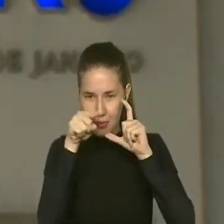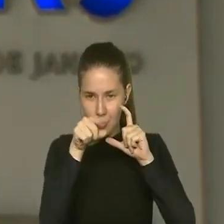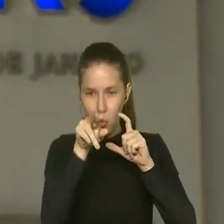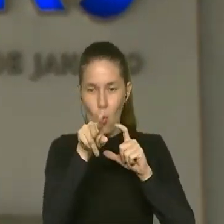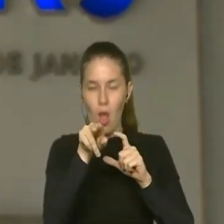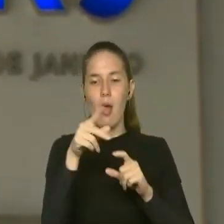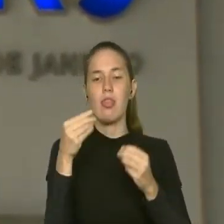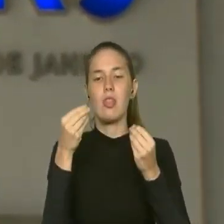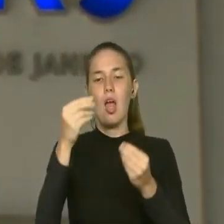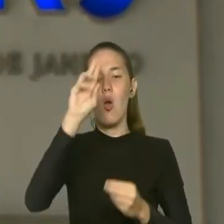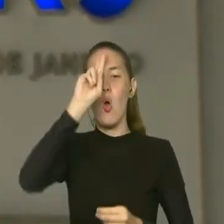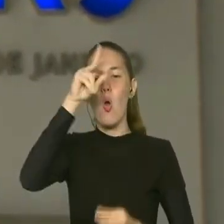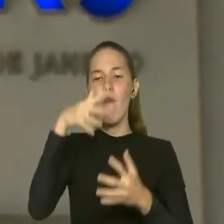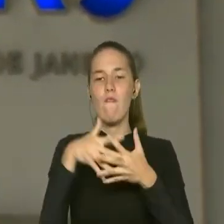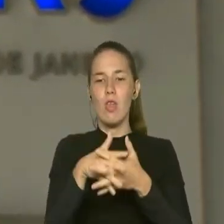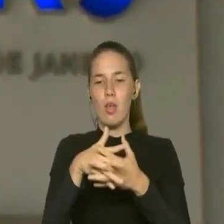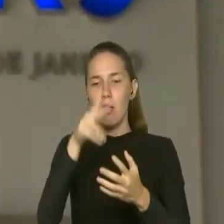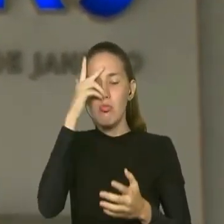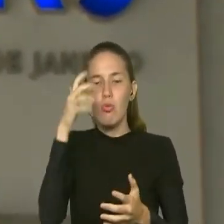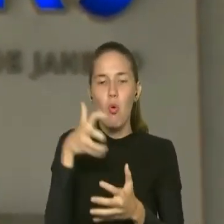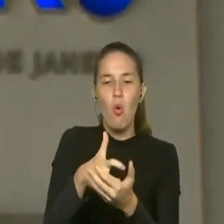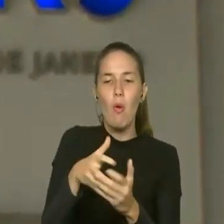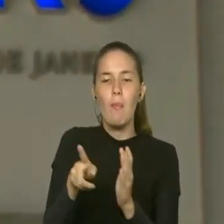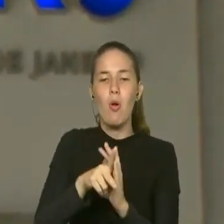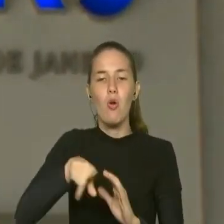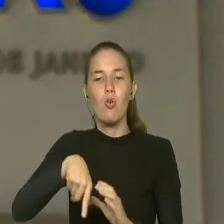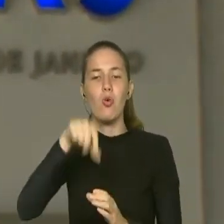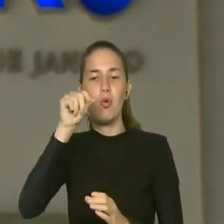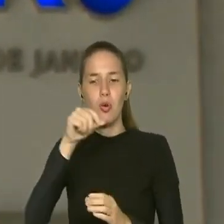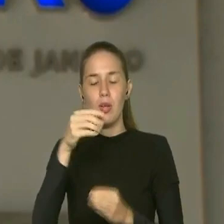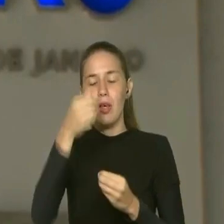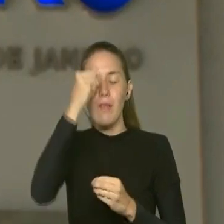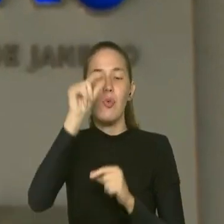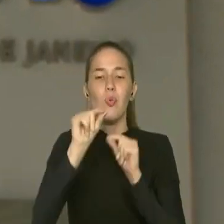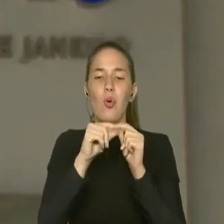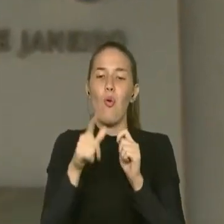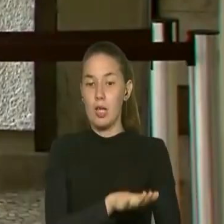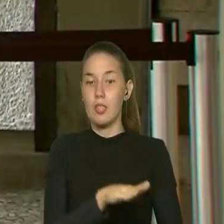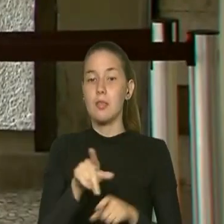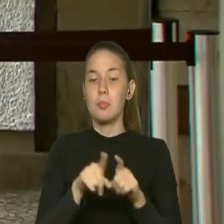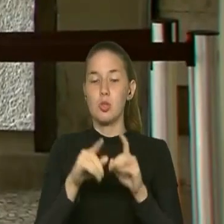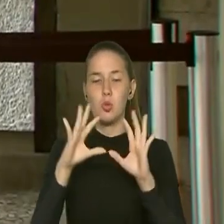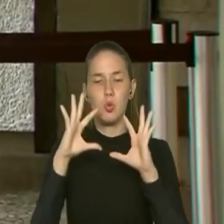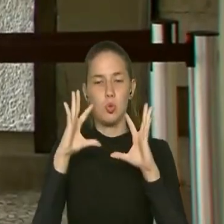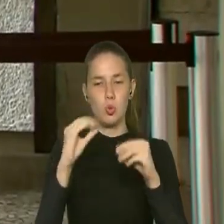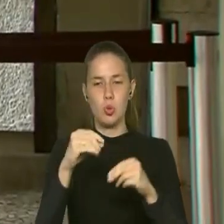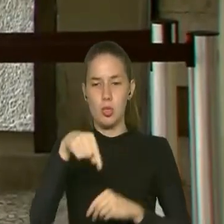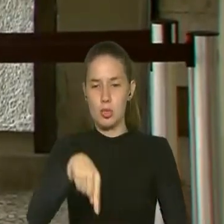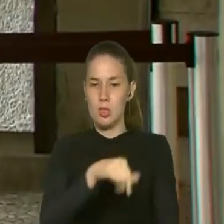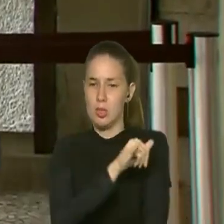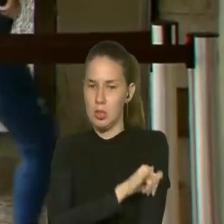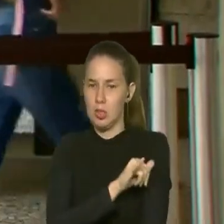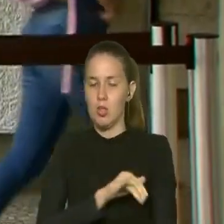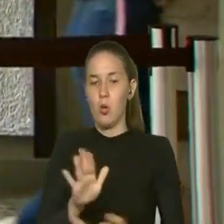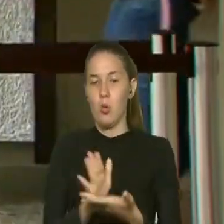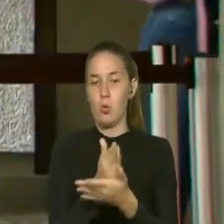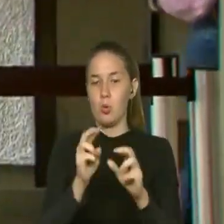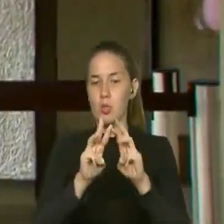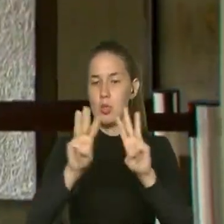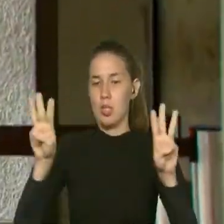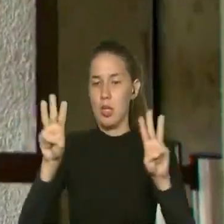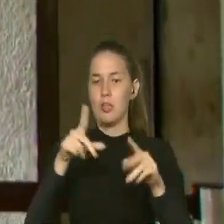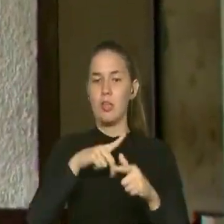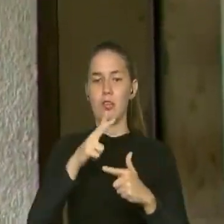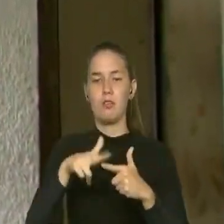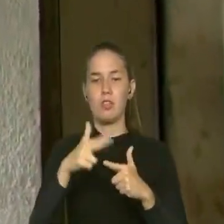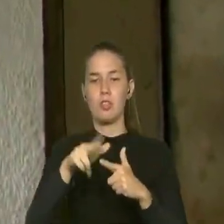o edital do leilão Que é sempre publicado com antecedência mínima de 15 dias Aqui no Rio, alguns sites estão se passando